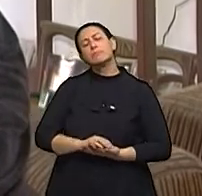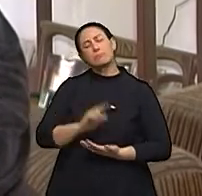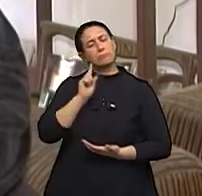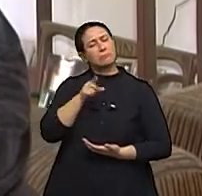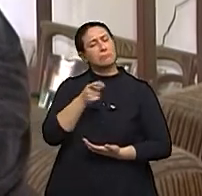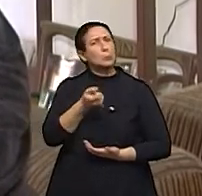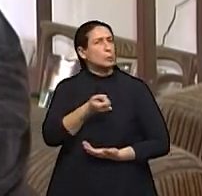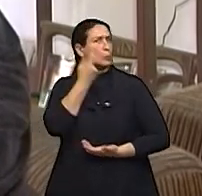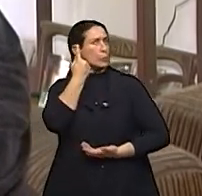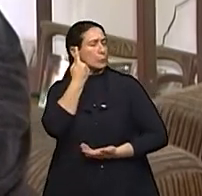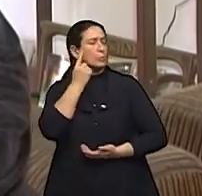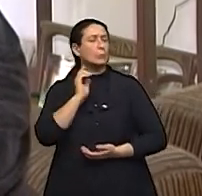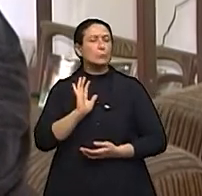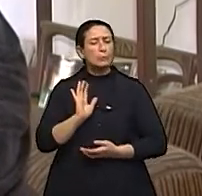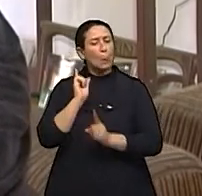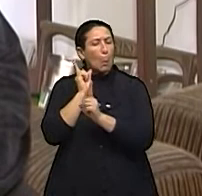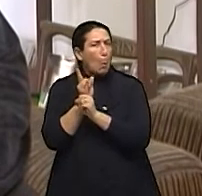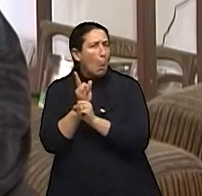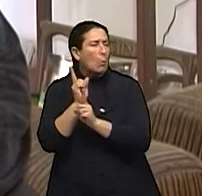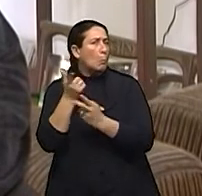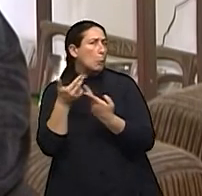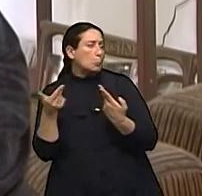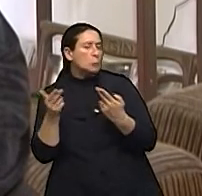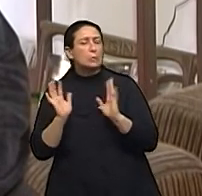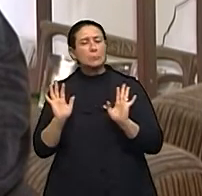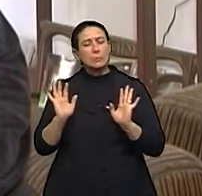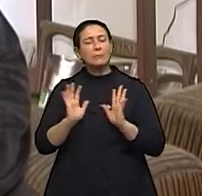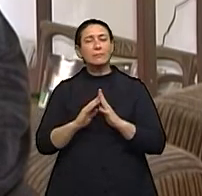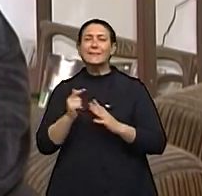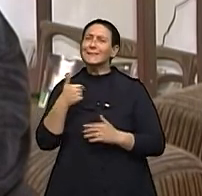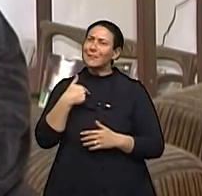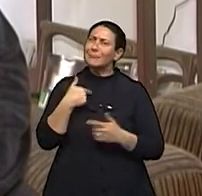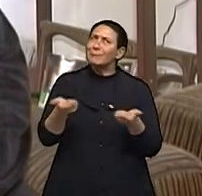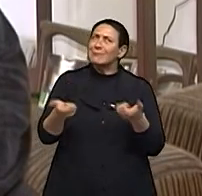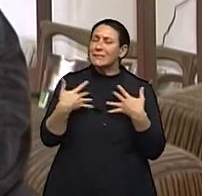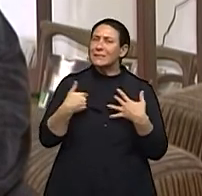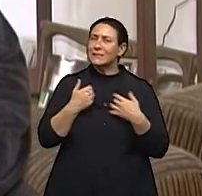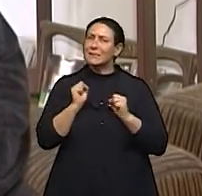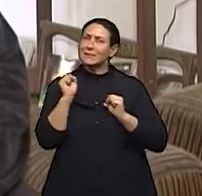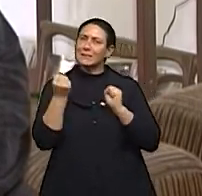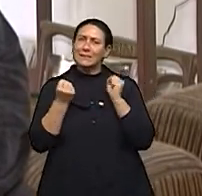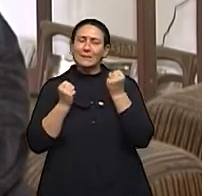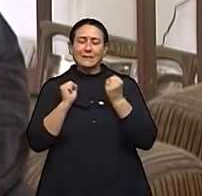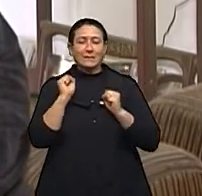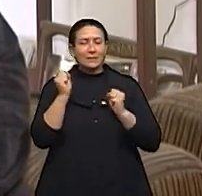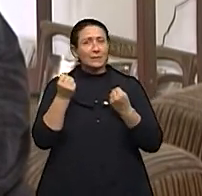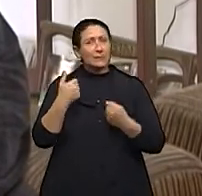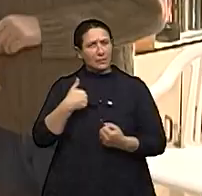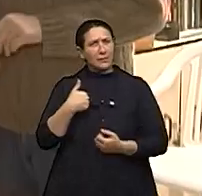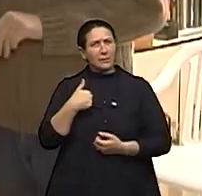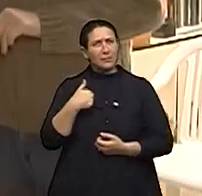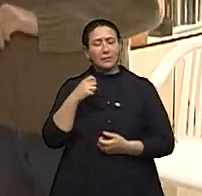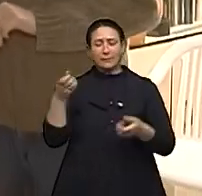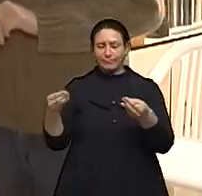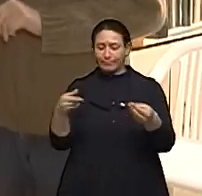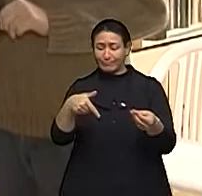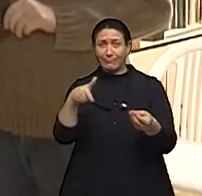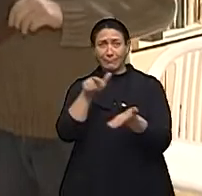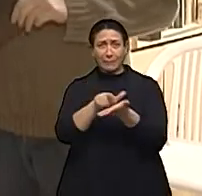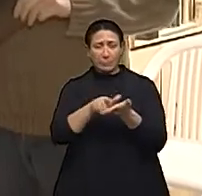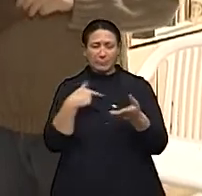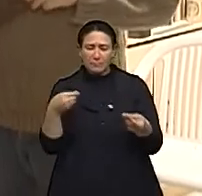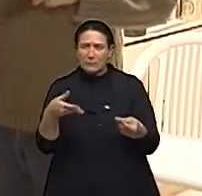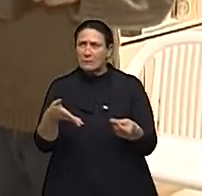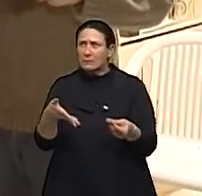comecei, sem seriedade mesmo, andei oito meses com aquela mamografia na mão, sem saber